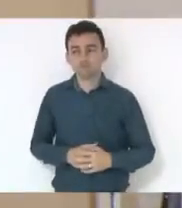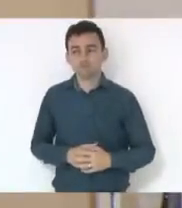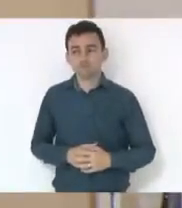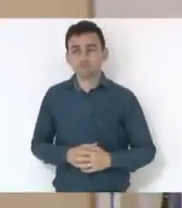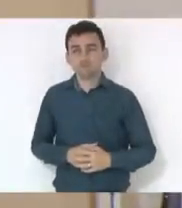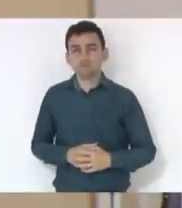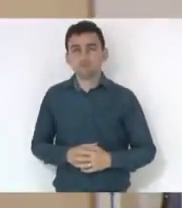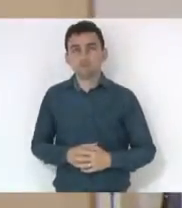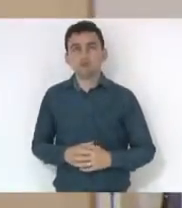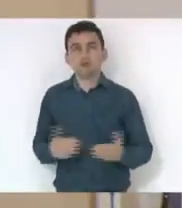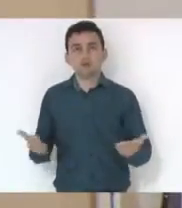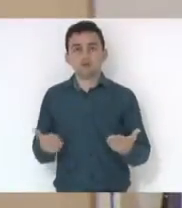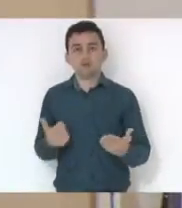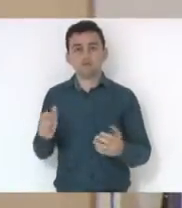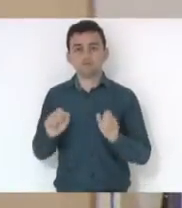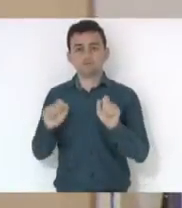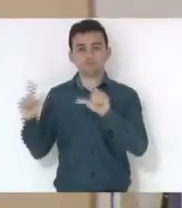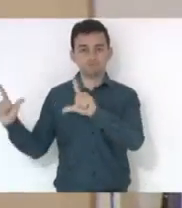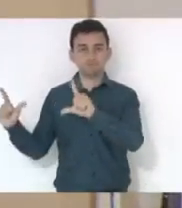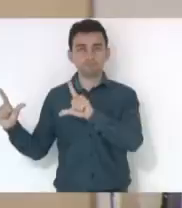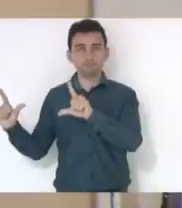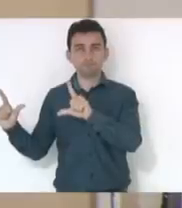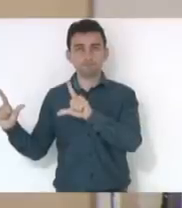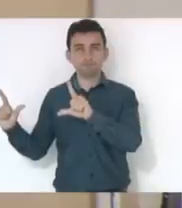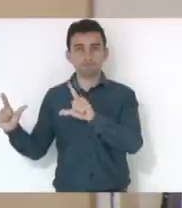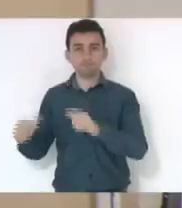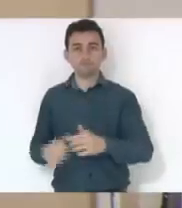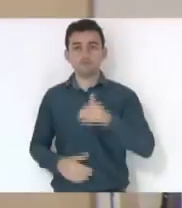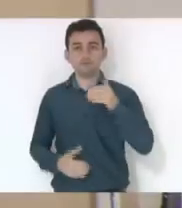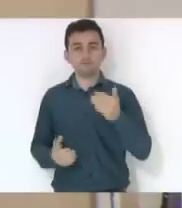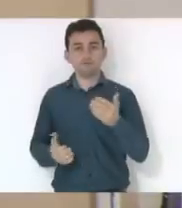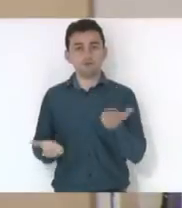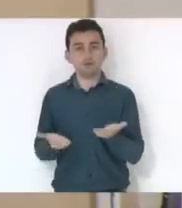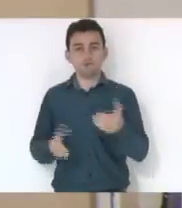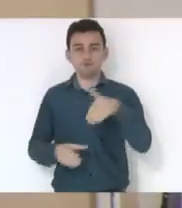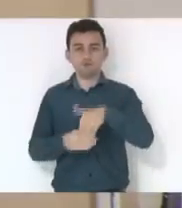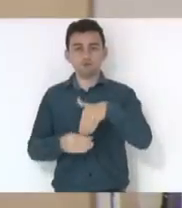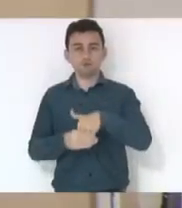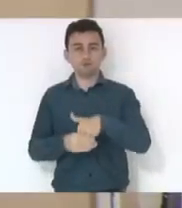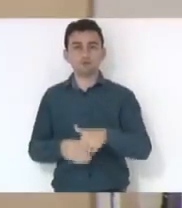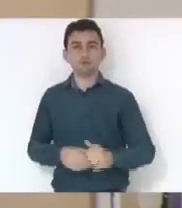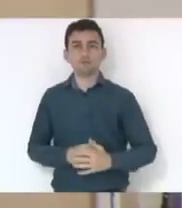Vamos abrir o painel para deliberar. Vai estar em votação. Direito